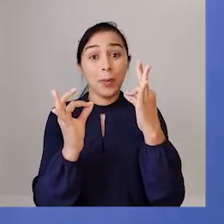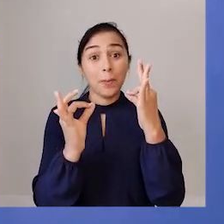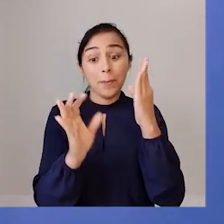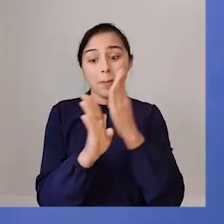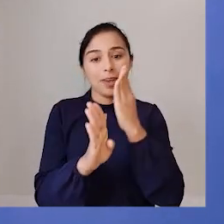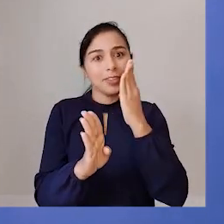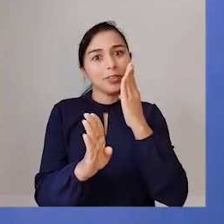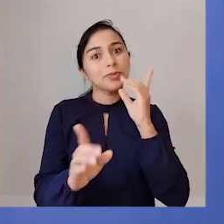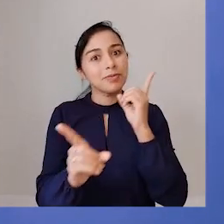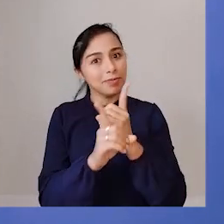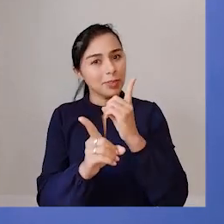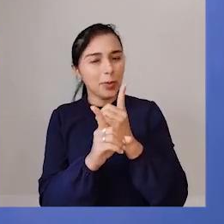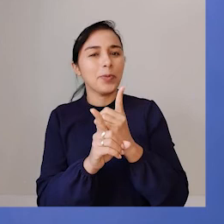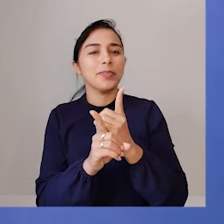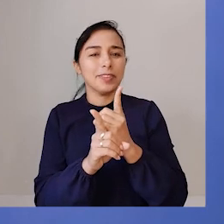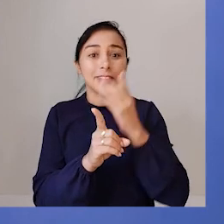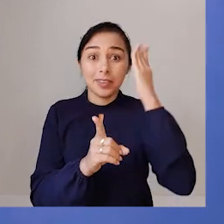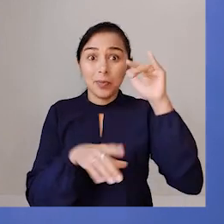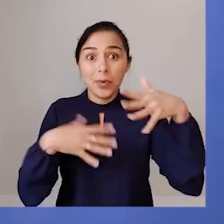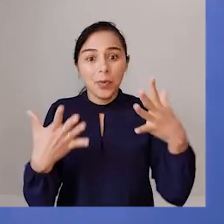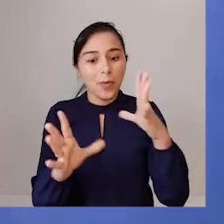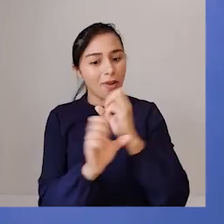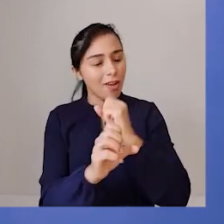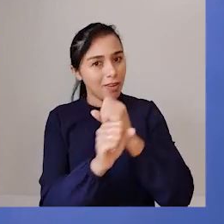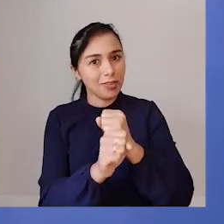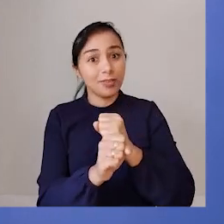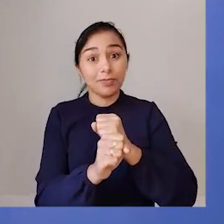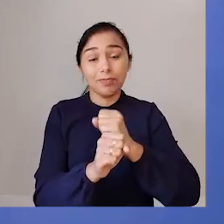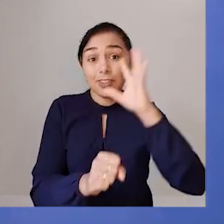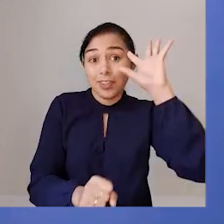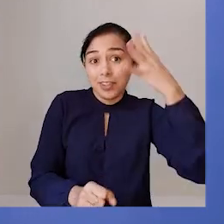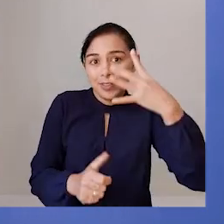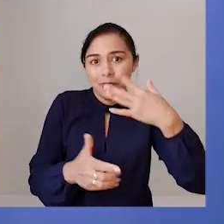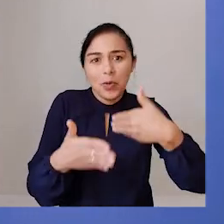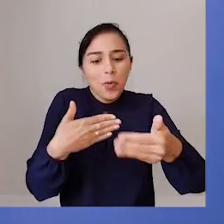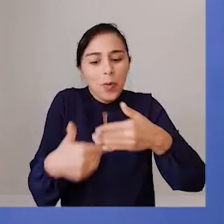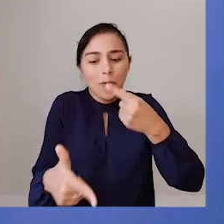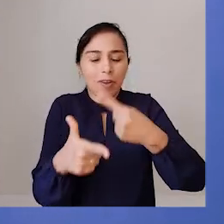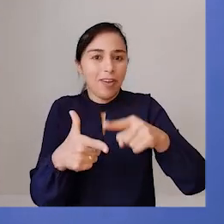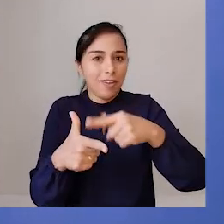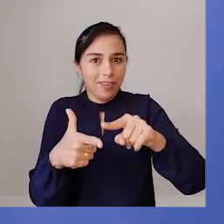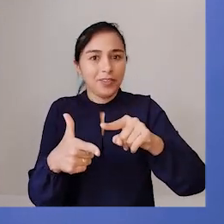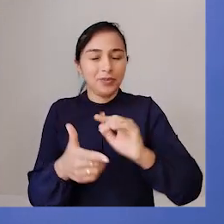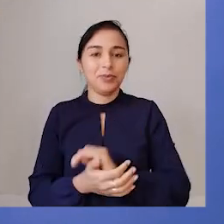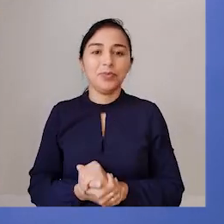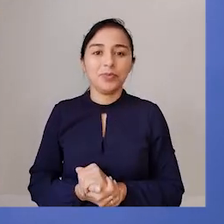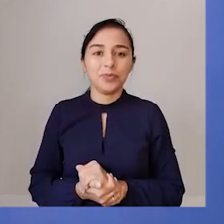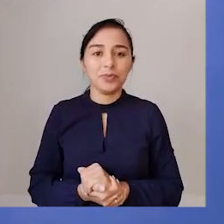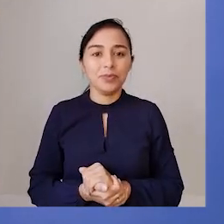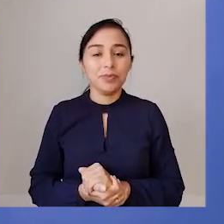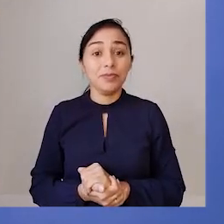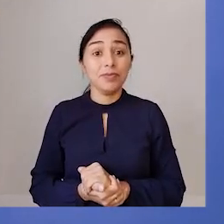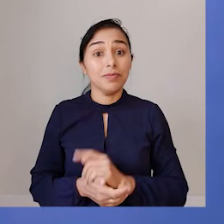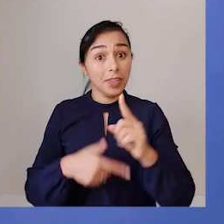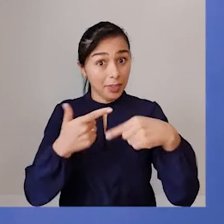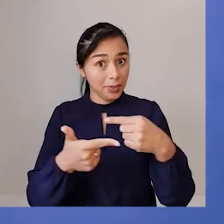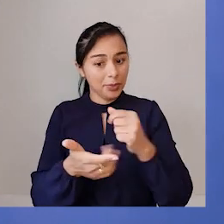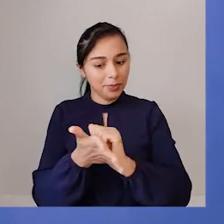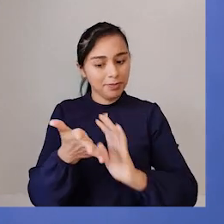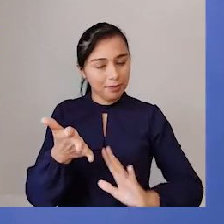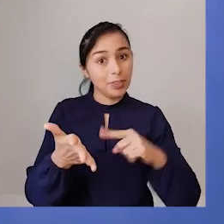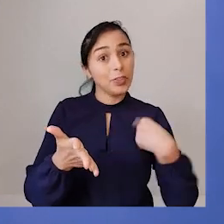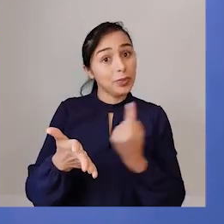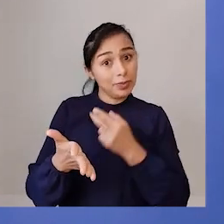identificar essa ideia e resolver todo e qualquer tipo de problema. Após esses exercícios que nós